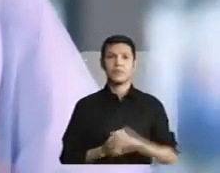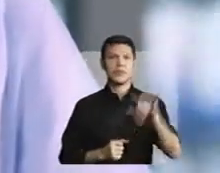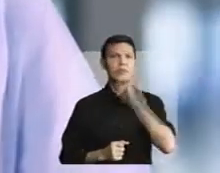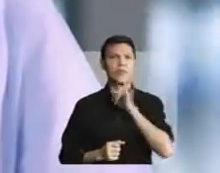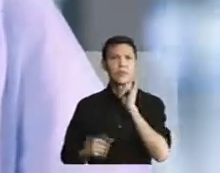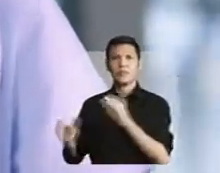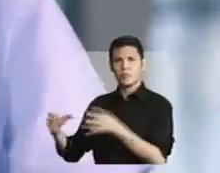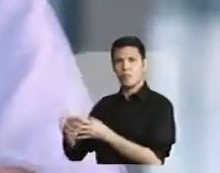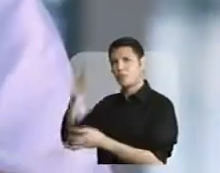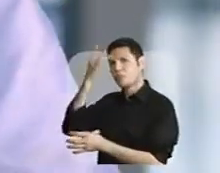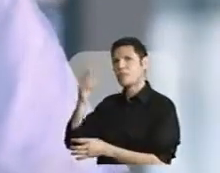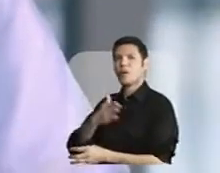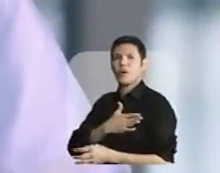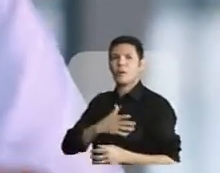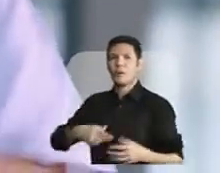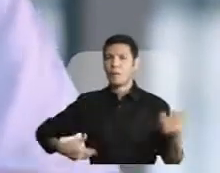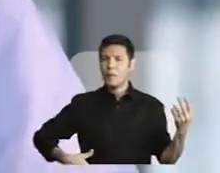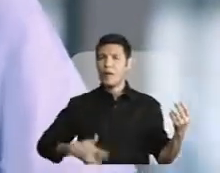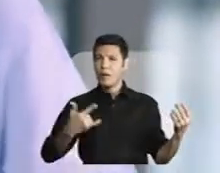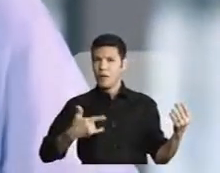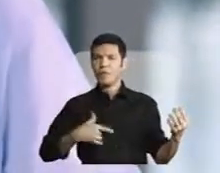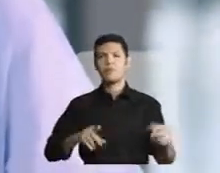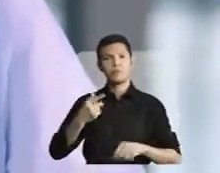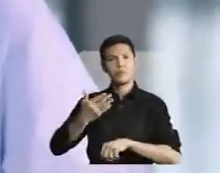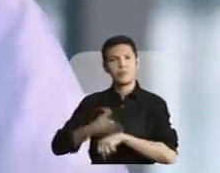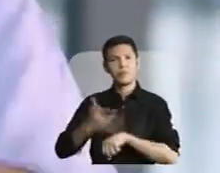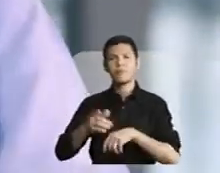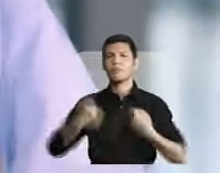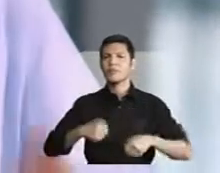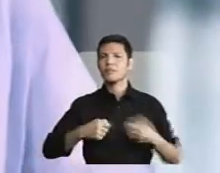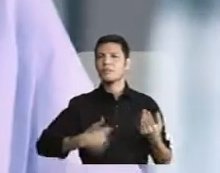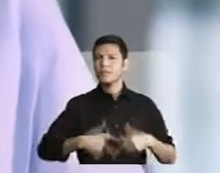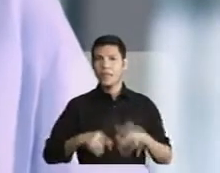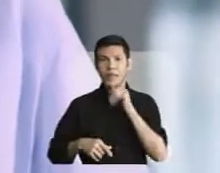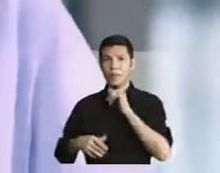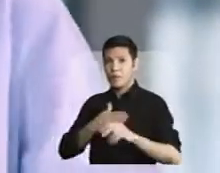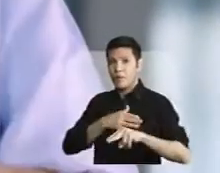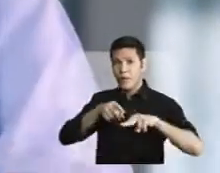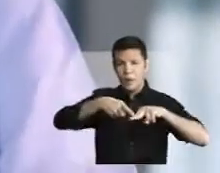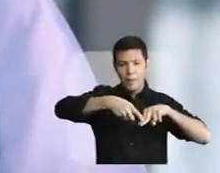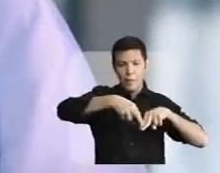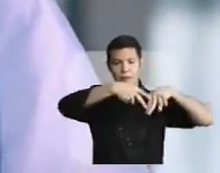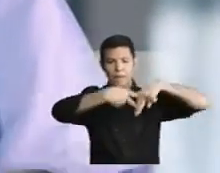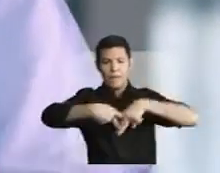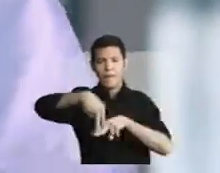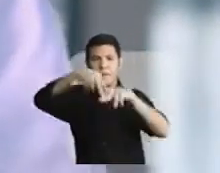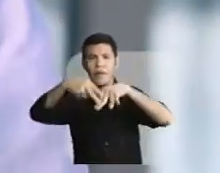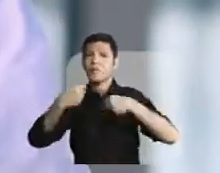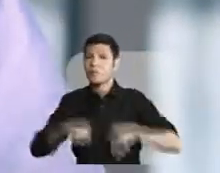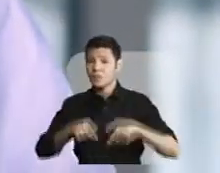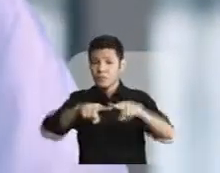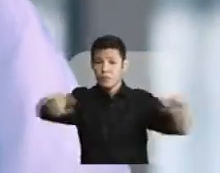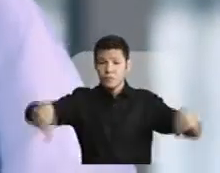para o rock, tem que ter espaço para estudar guitarra. Quem gosta de skate, tem que ter espaço para o seu